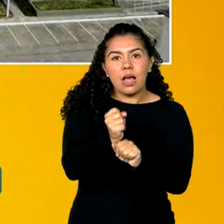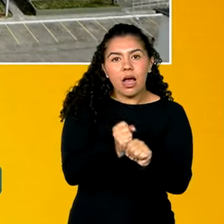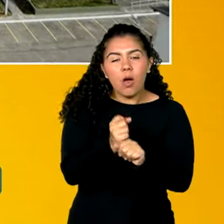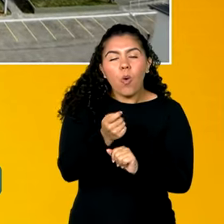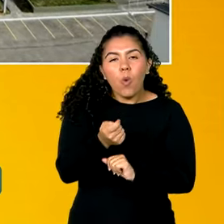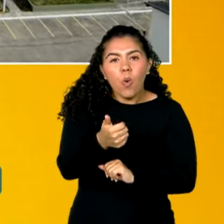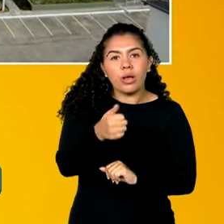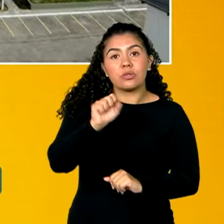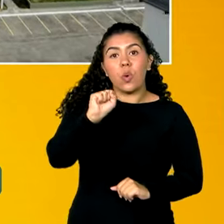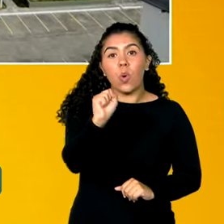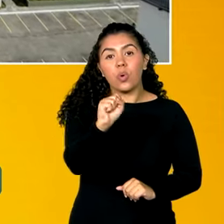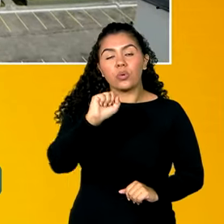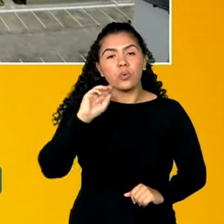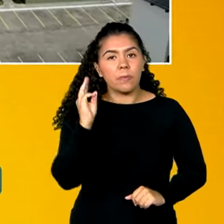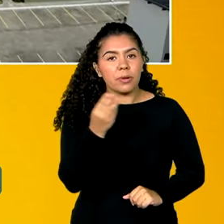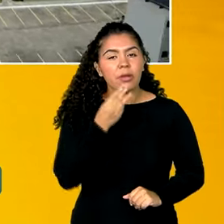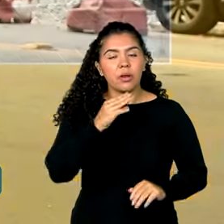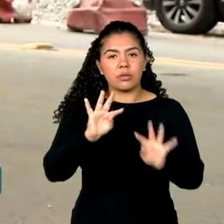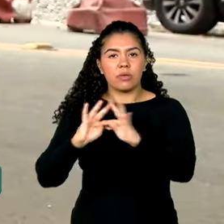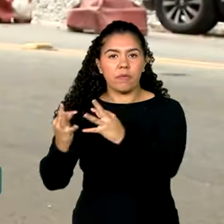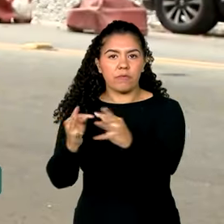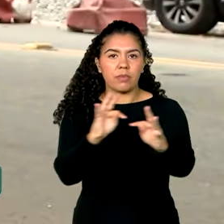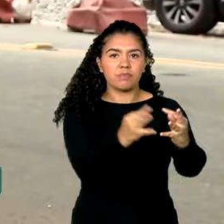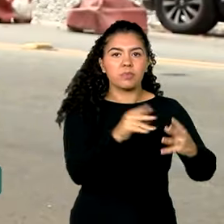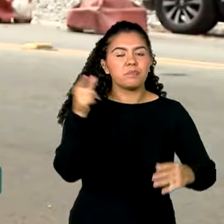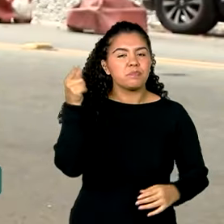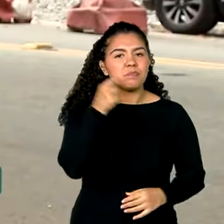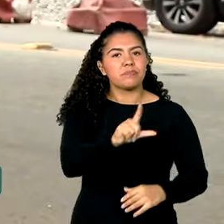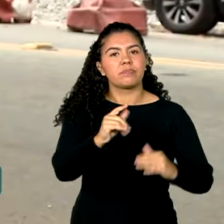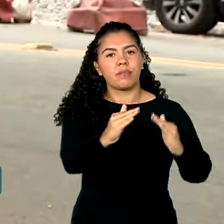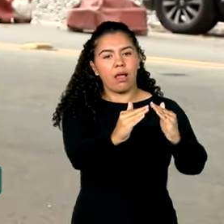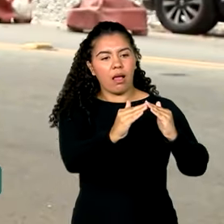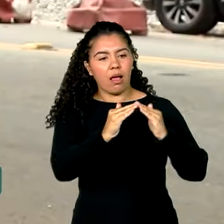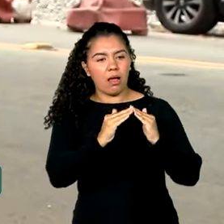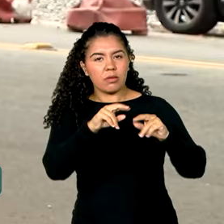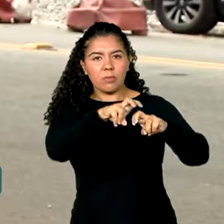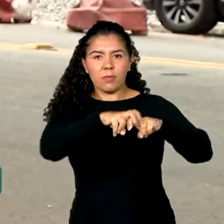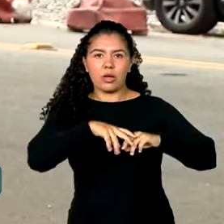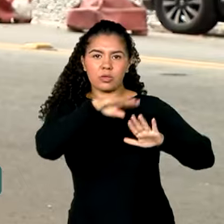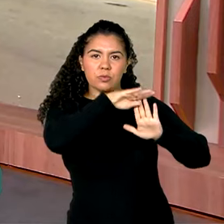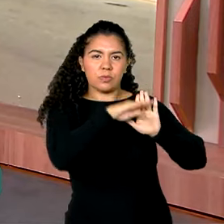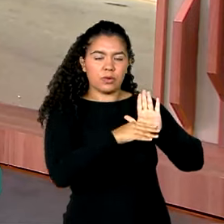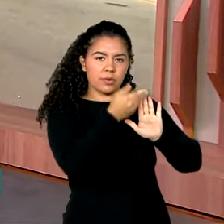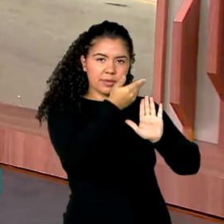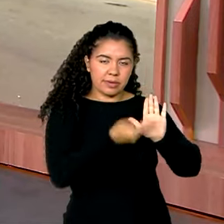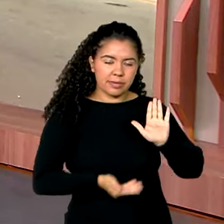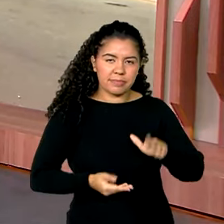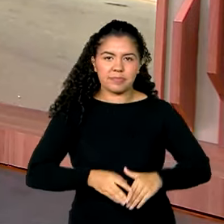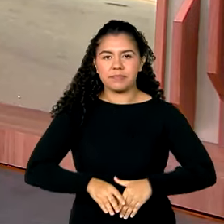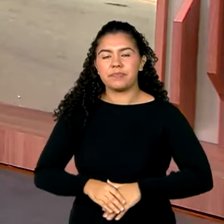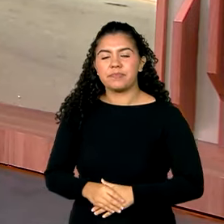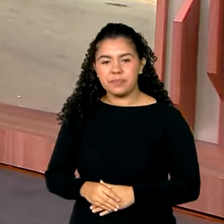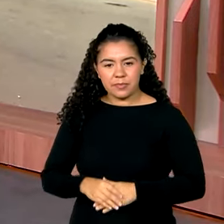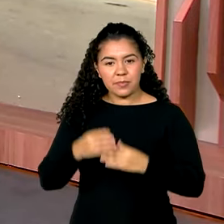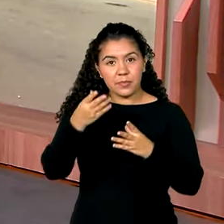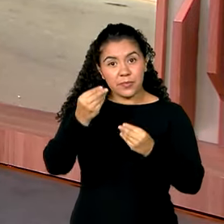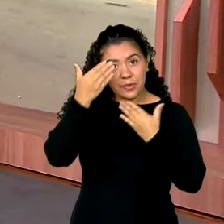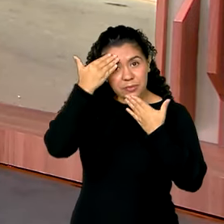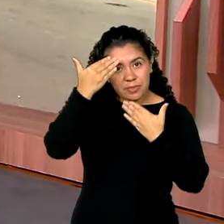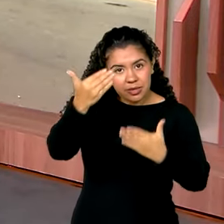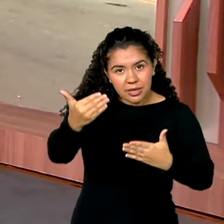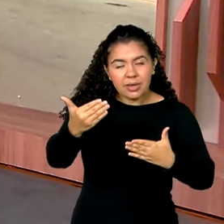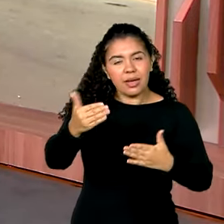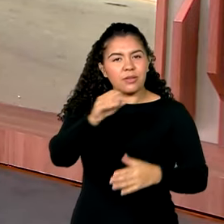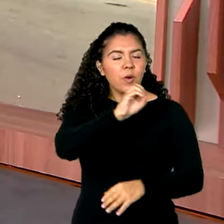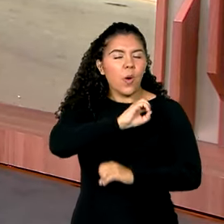milhões de famílias foram beneficiadas pelo Minha Casa Minha Vida. Karine. Obrigada, Dimas. Ótimo dia